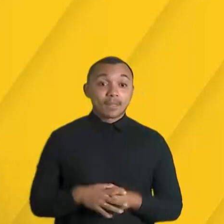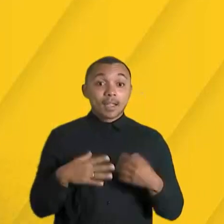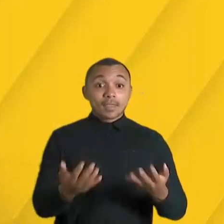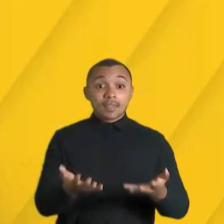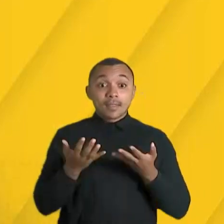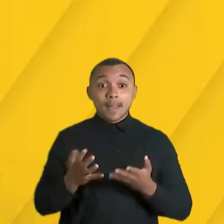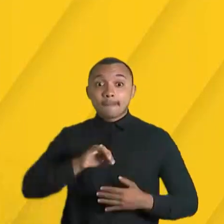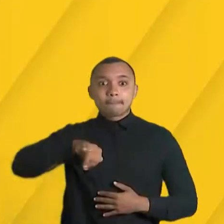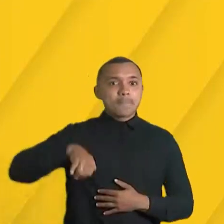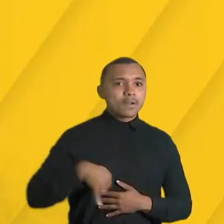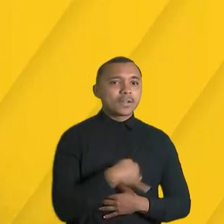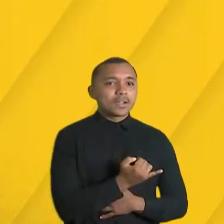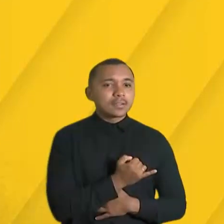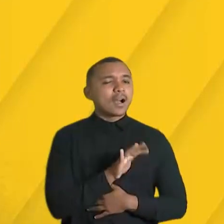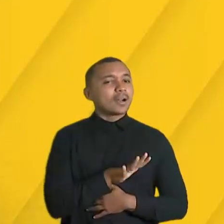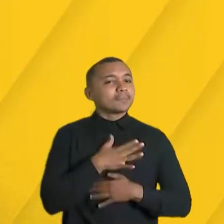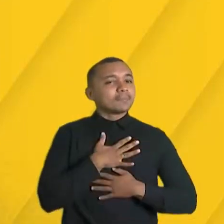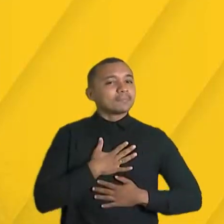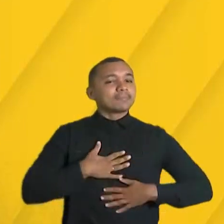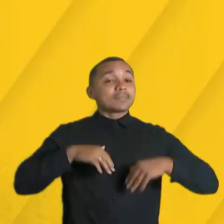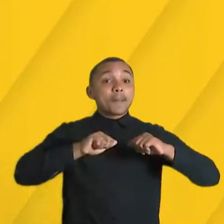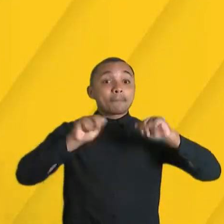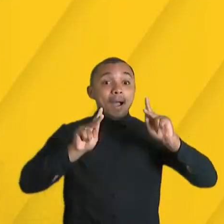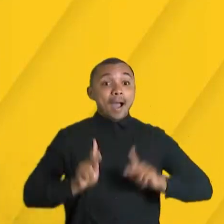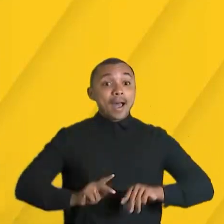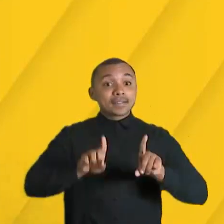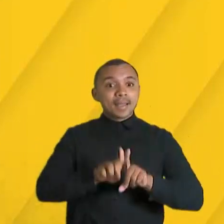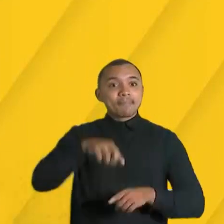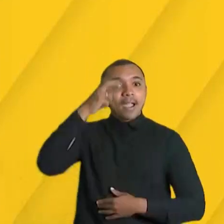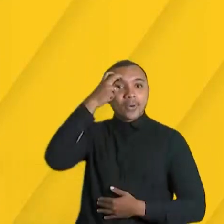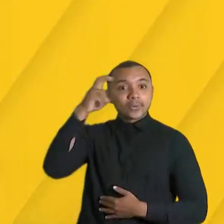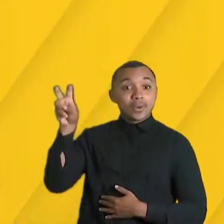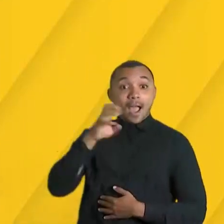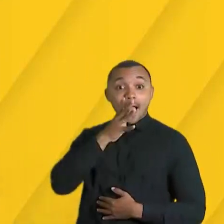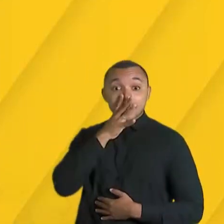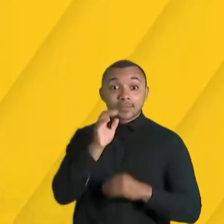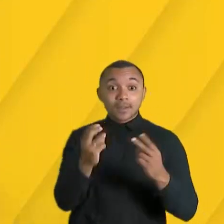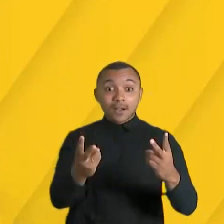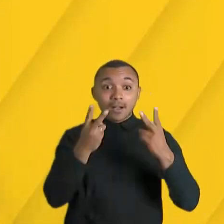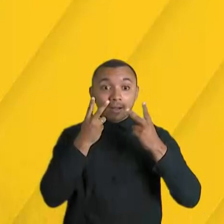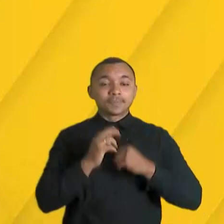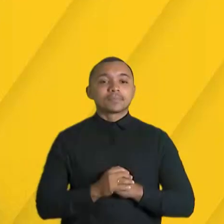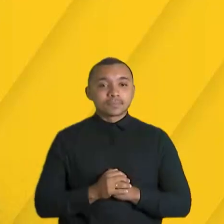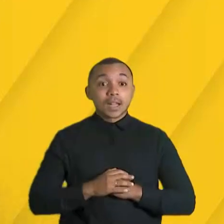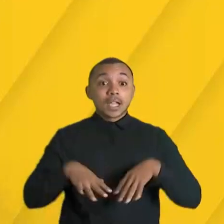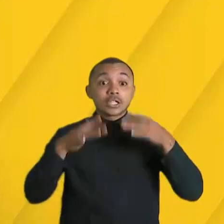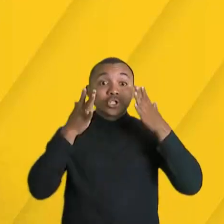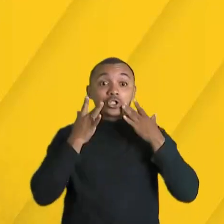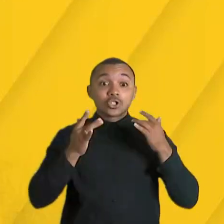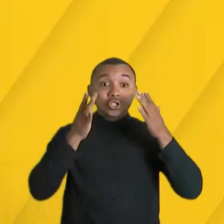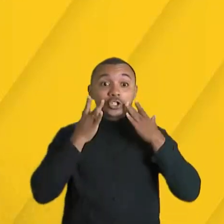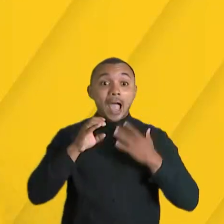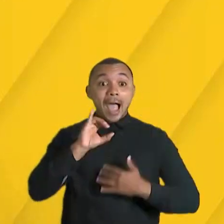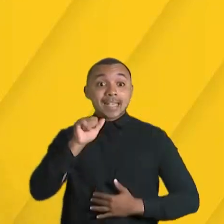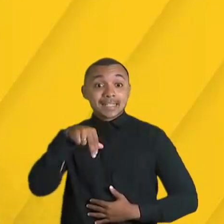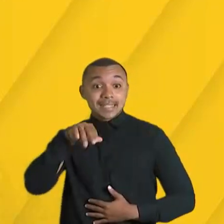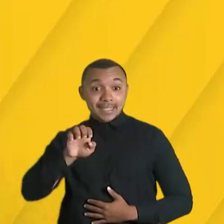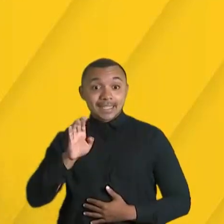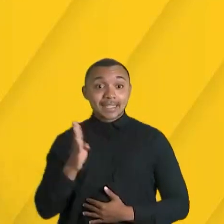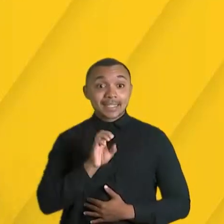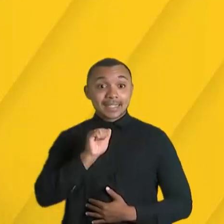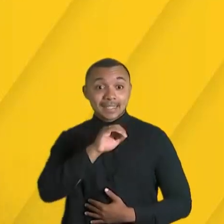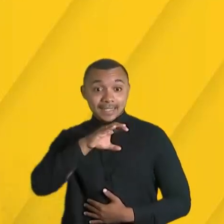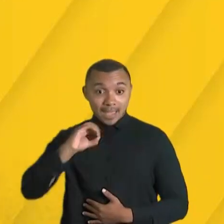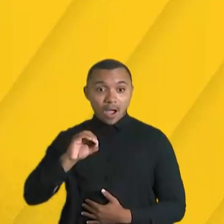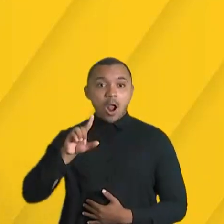forma mais tranquila, mas ainda assim com muita cultura, se liga nessa. O Cine Teatro São Luís vai exibir seis filmes do diretor